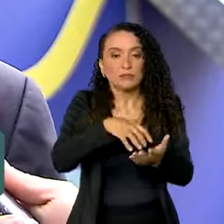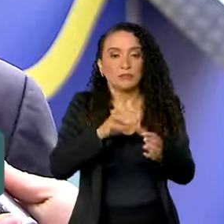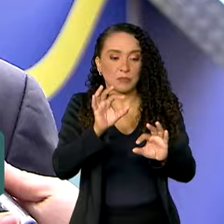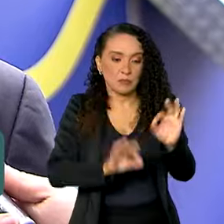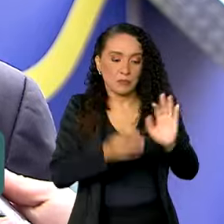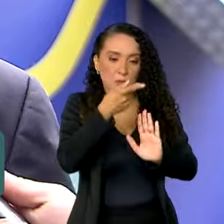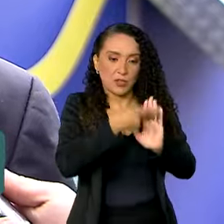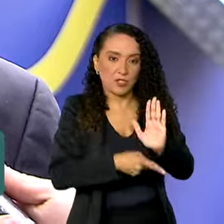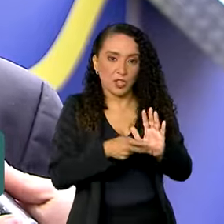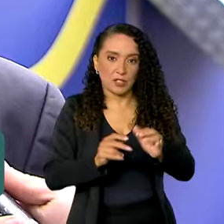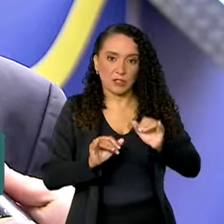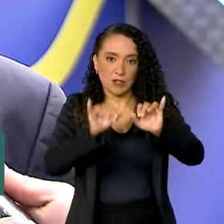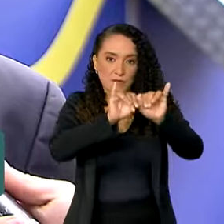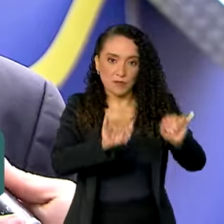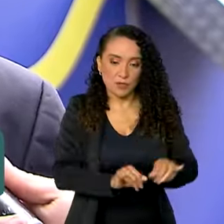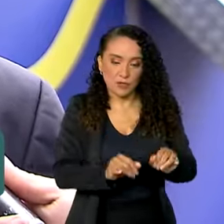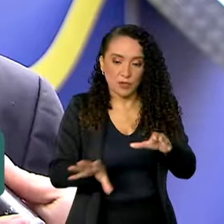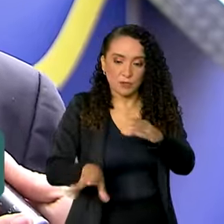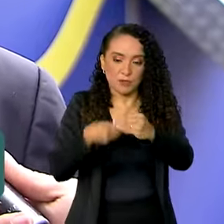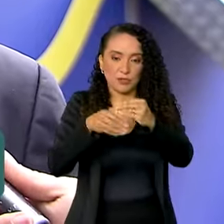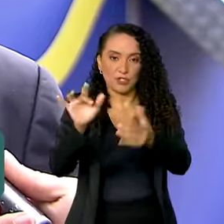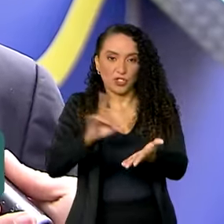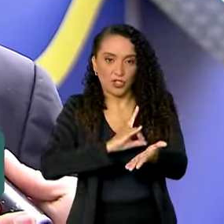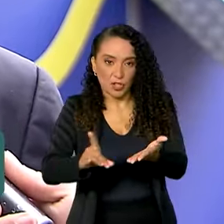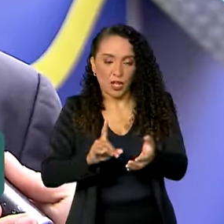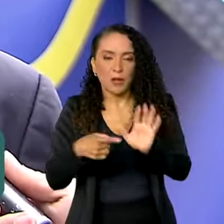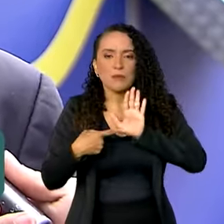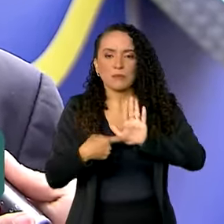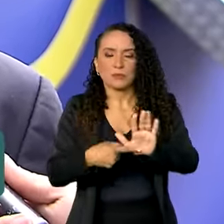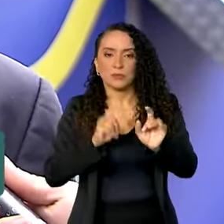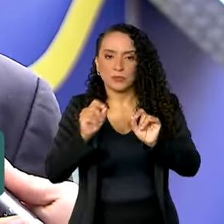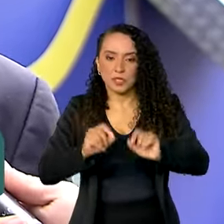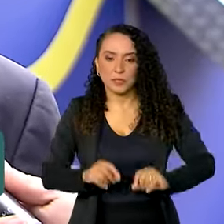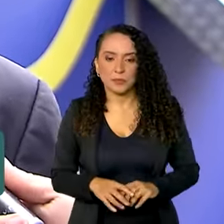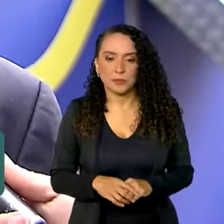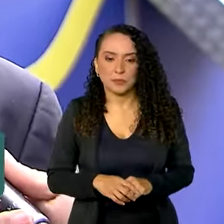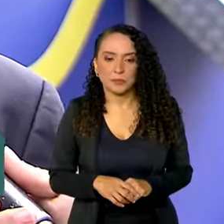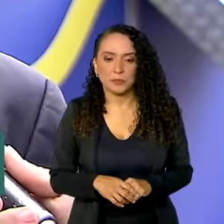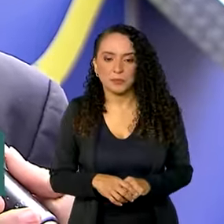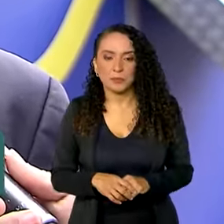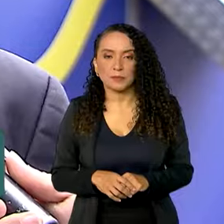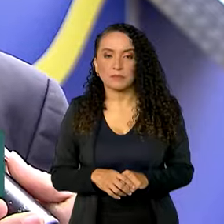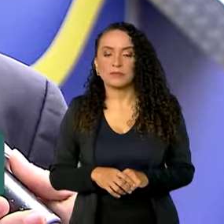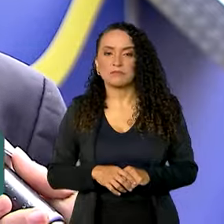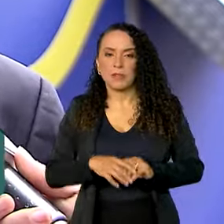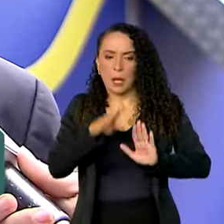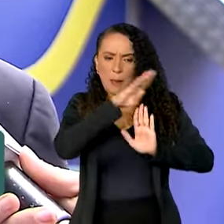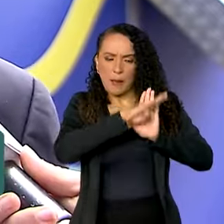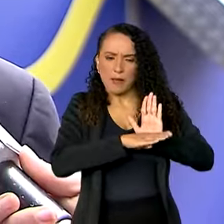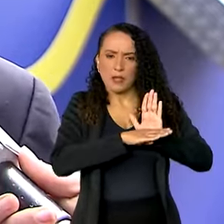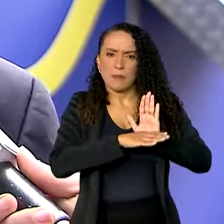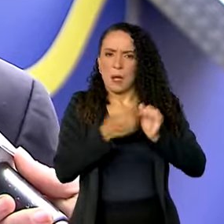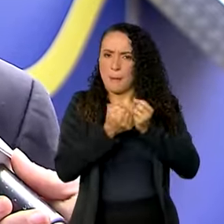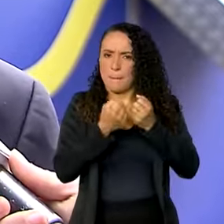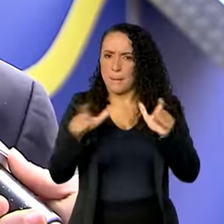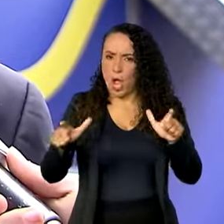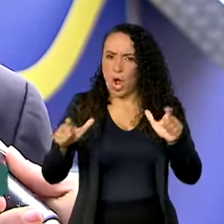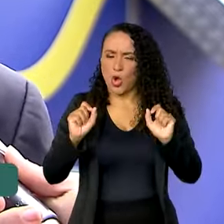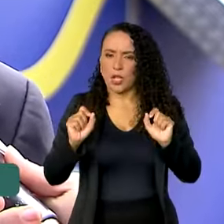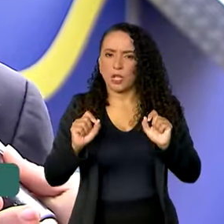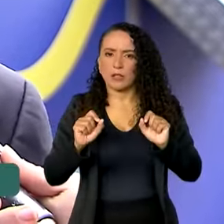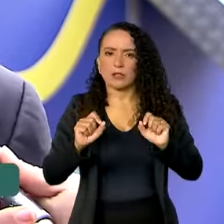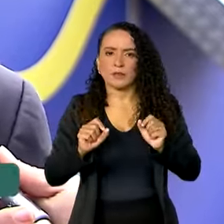projetos de infraestrutura e inclusão digital, apresenta um programa mais extenso chamado